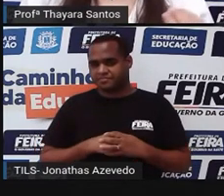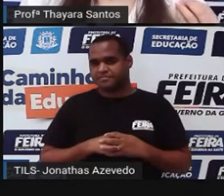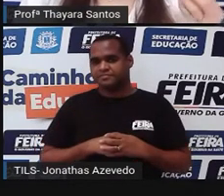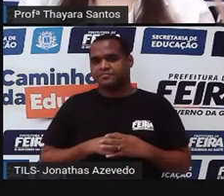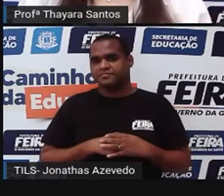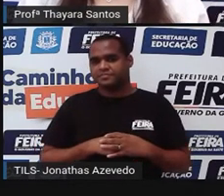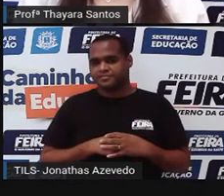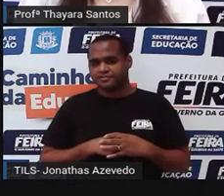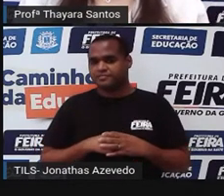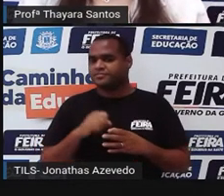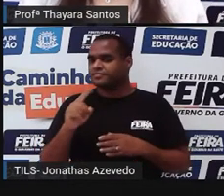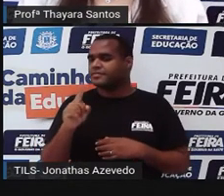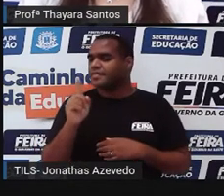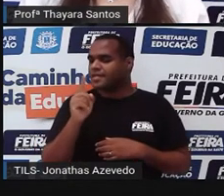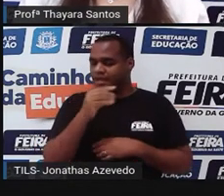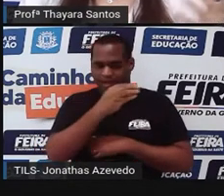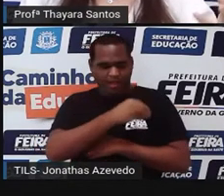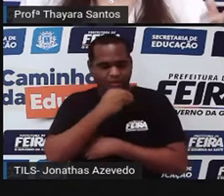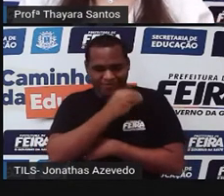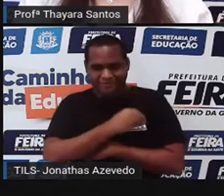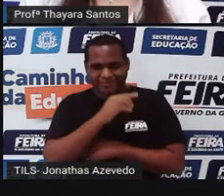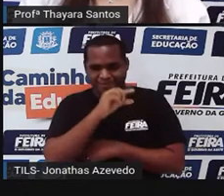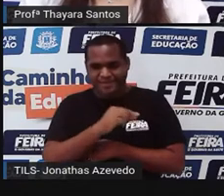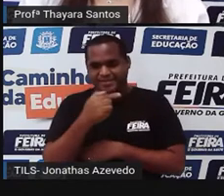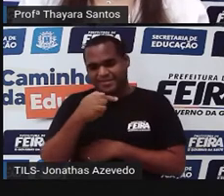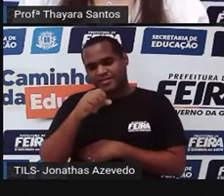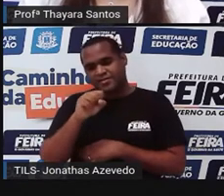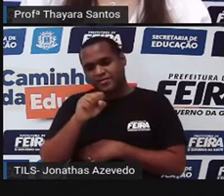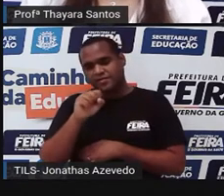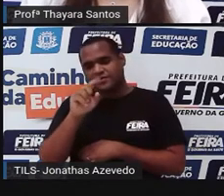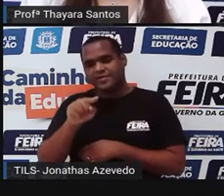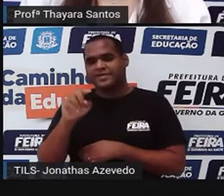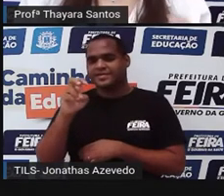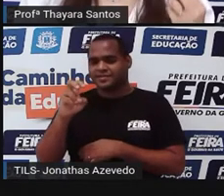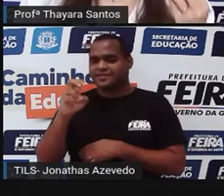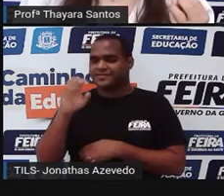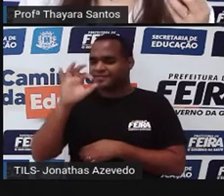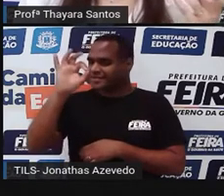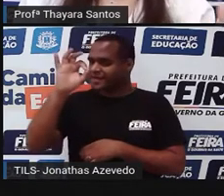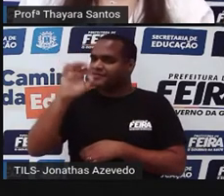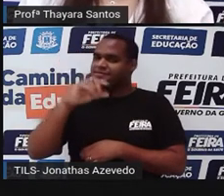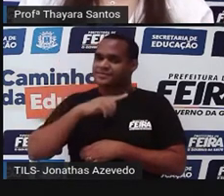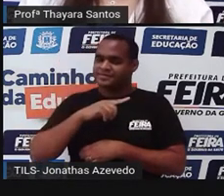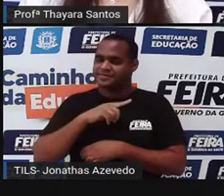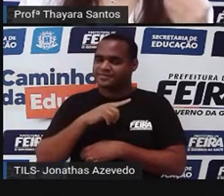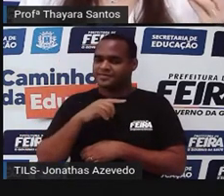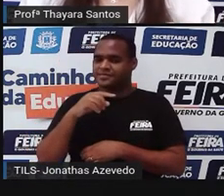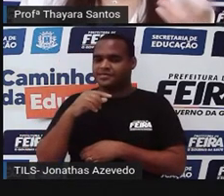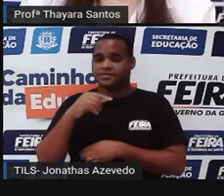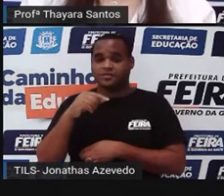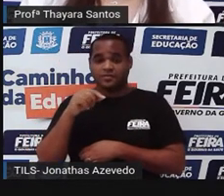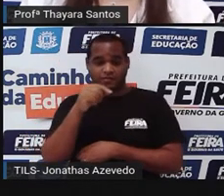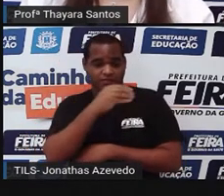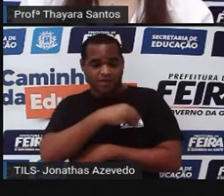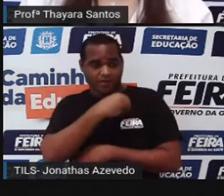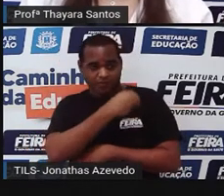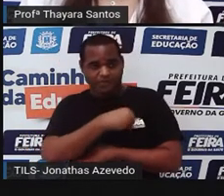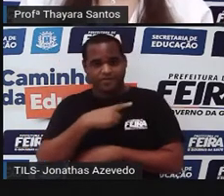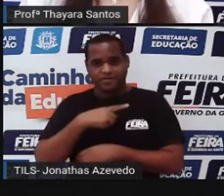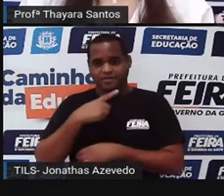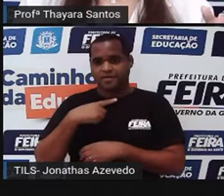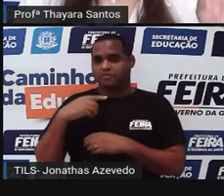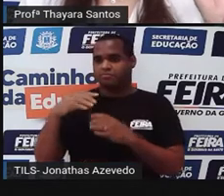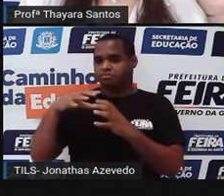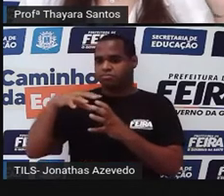o ponto de ebulição do álcool é menor. Em 78,5 graus, o álcool está entrando em ebulição.